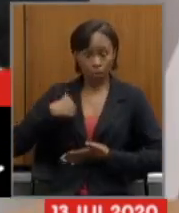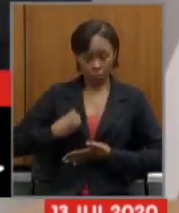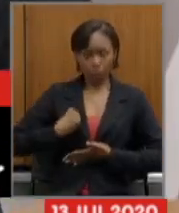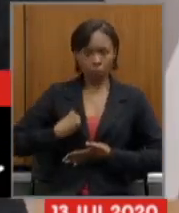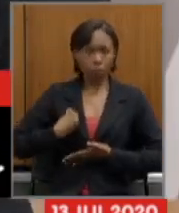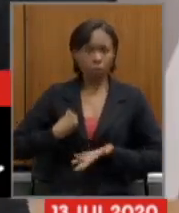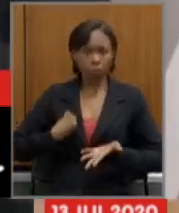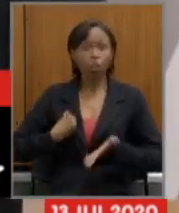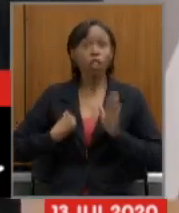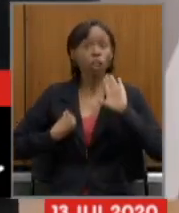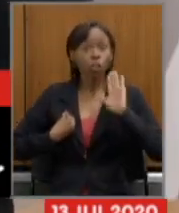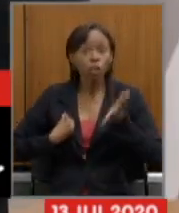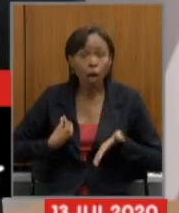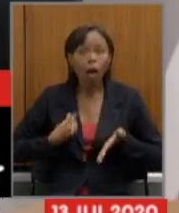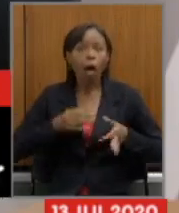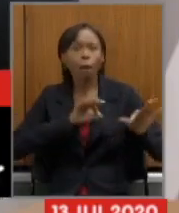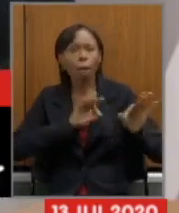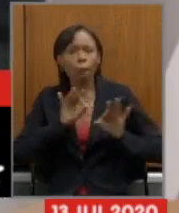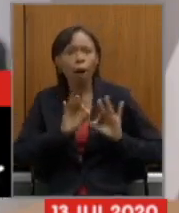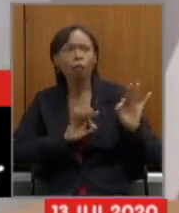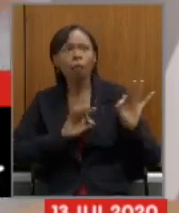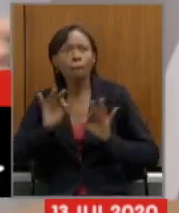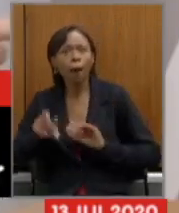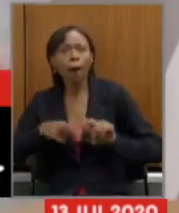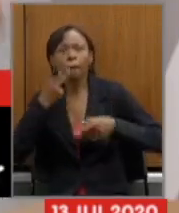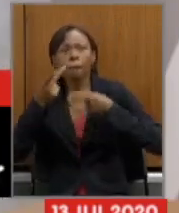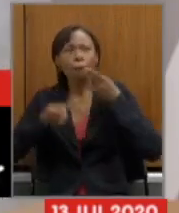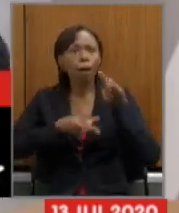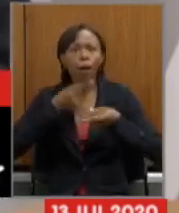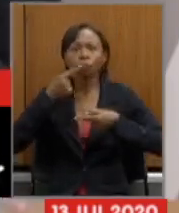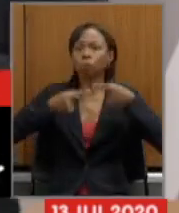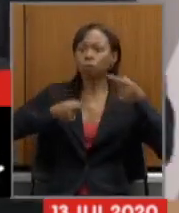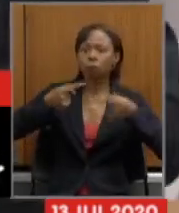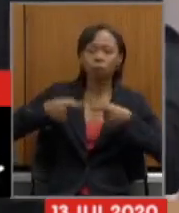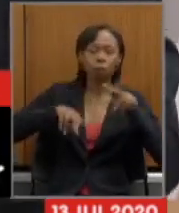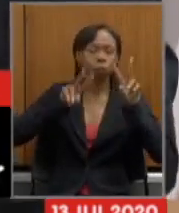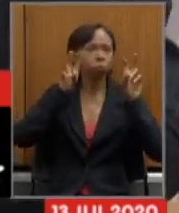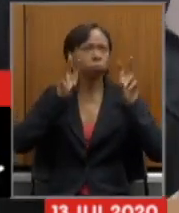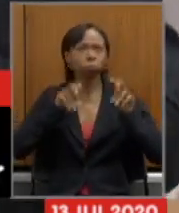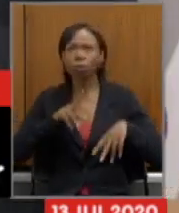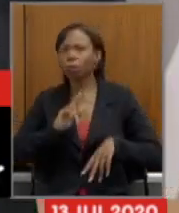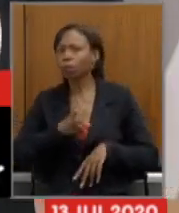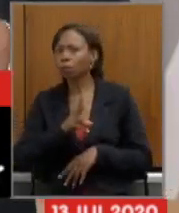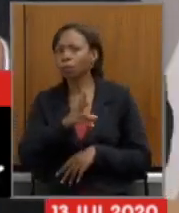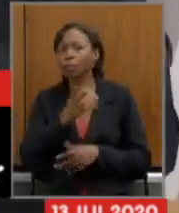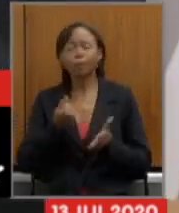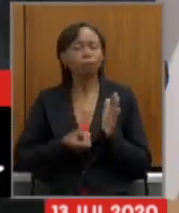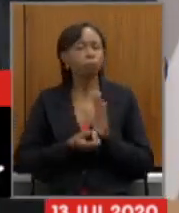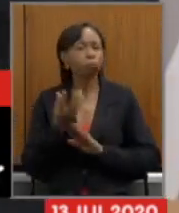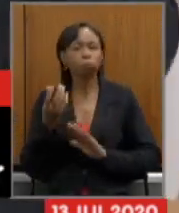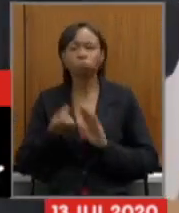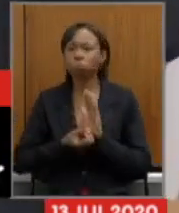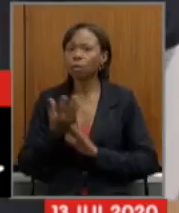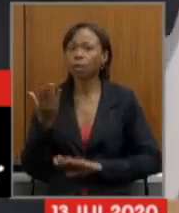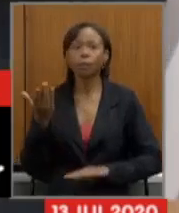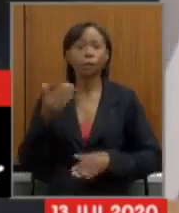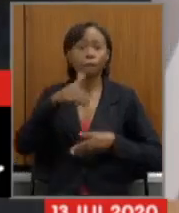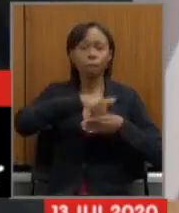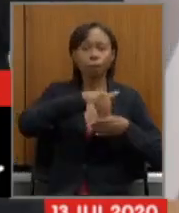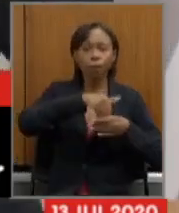inúmeras vezes falar da necessidade de se votar de se discutir e depois obviamente